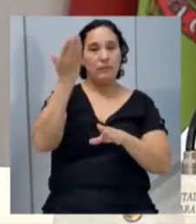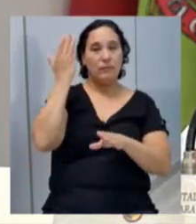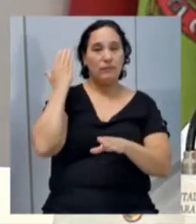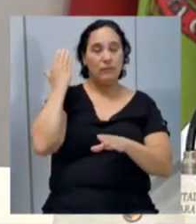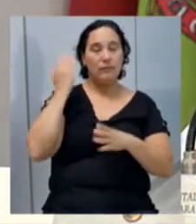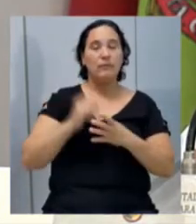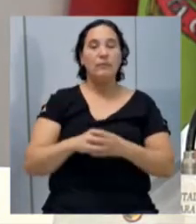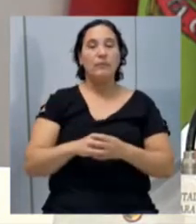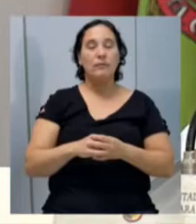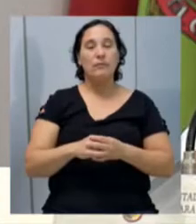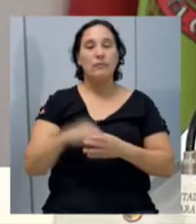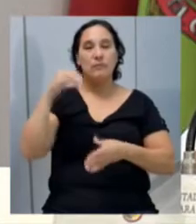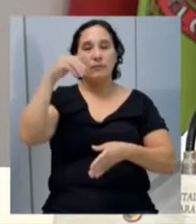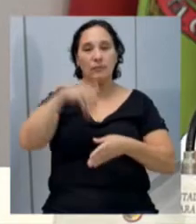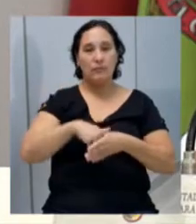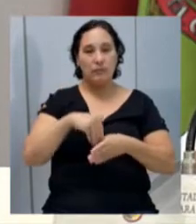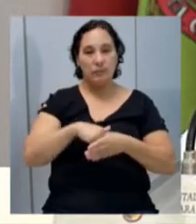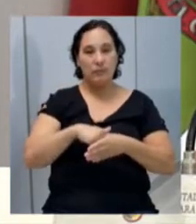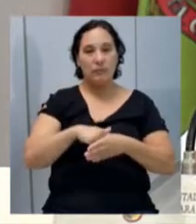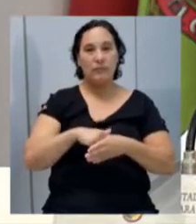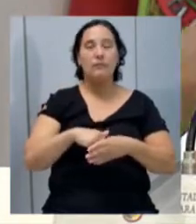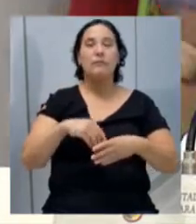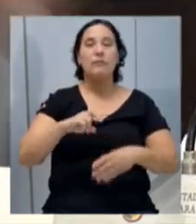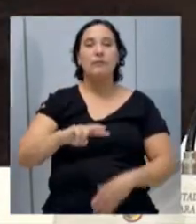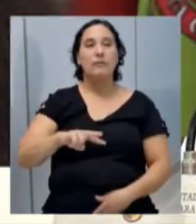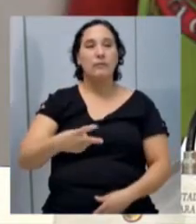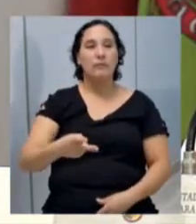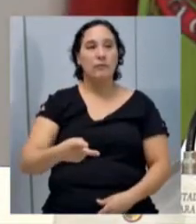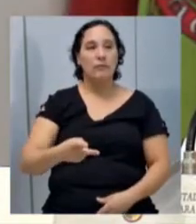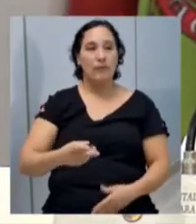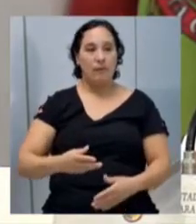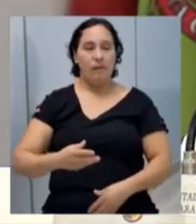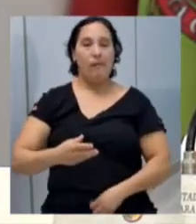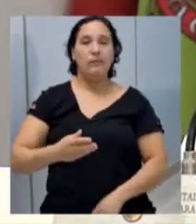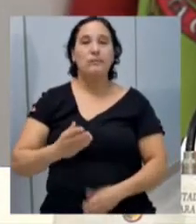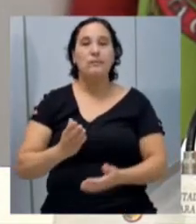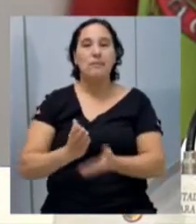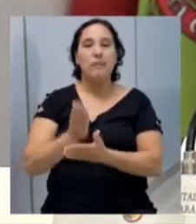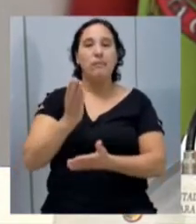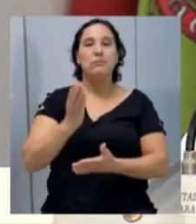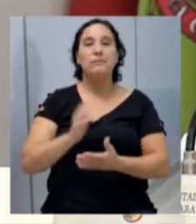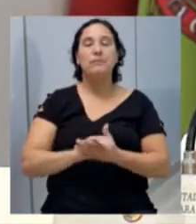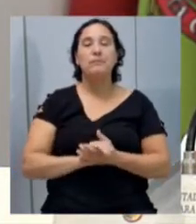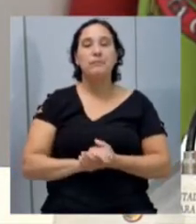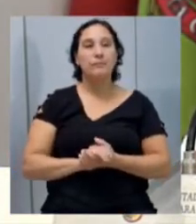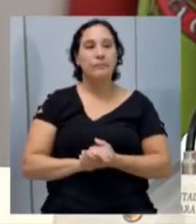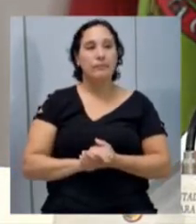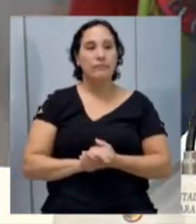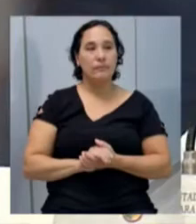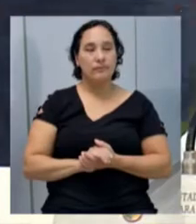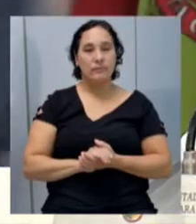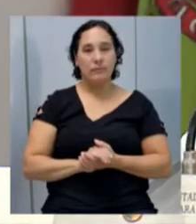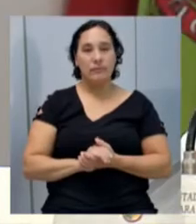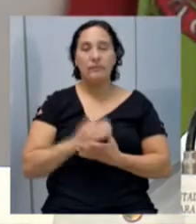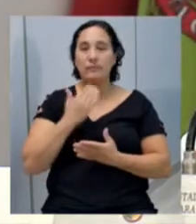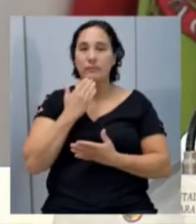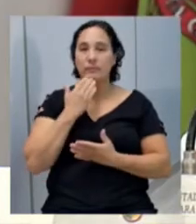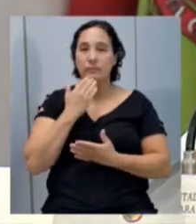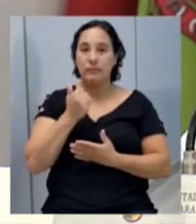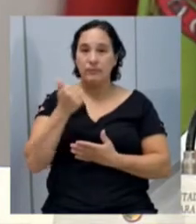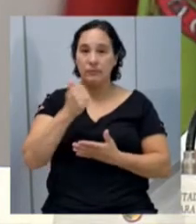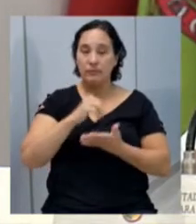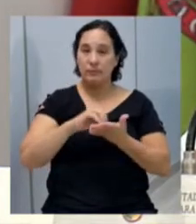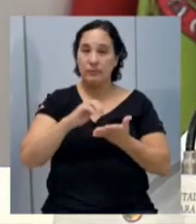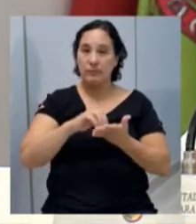da sessão anterior. Em votação, os contrários se manifestem, aprovada por unanimidade. Solicito ao